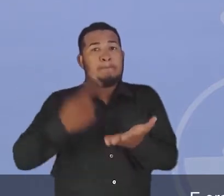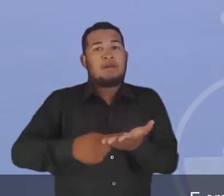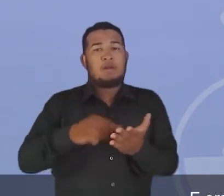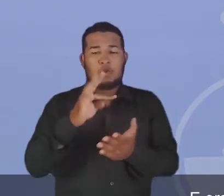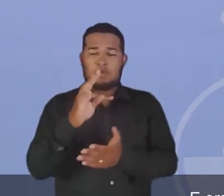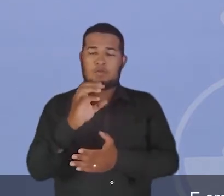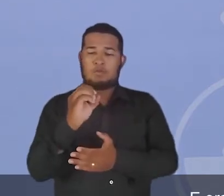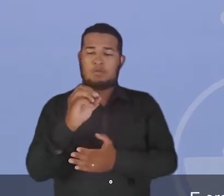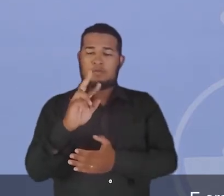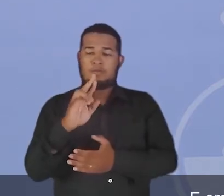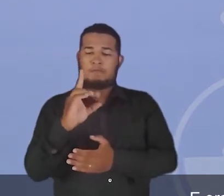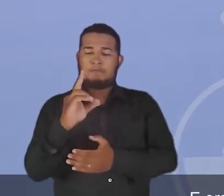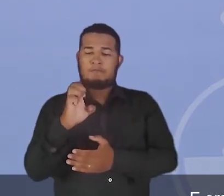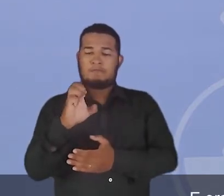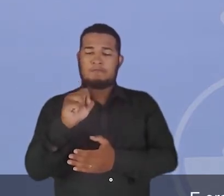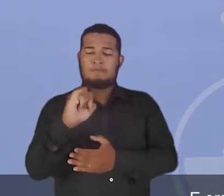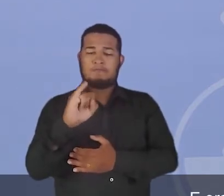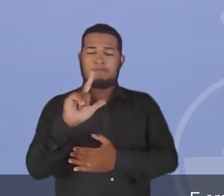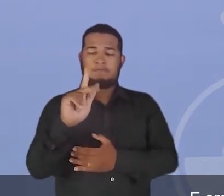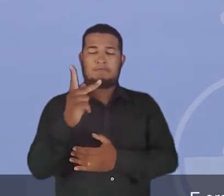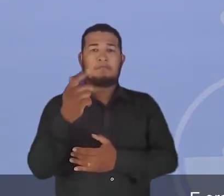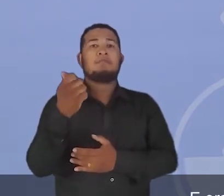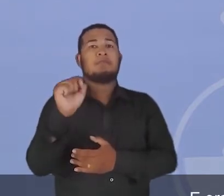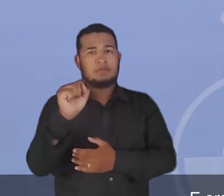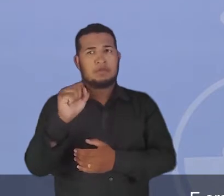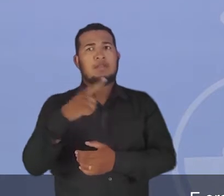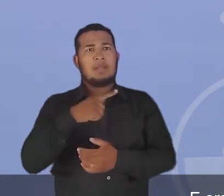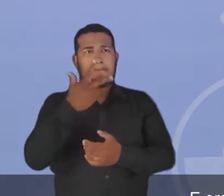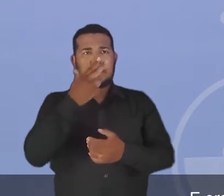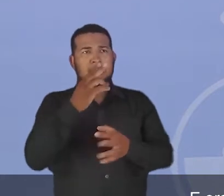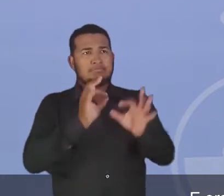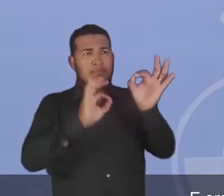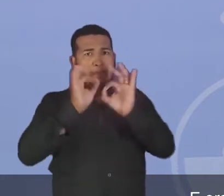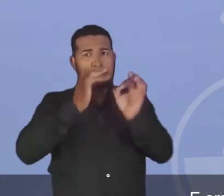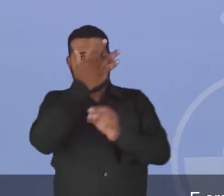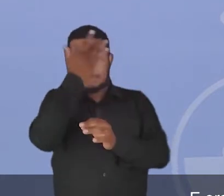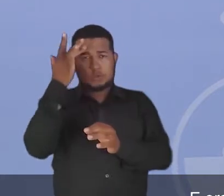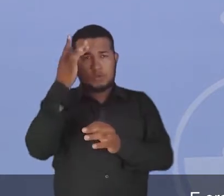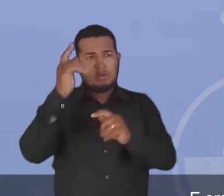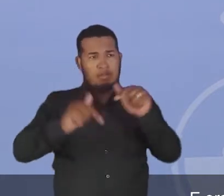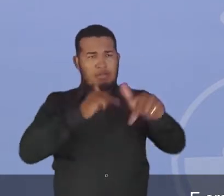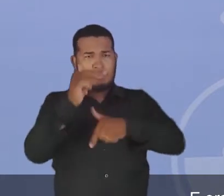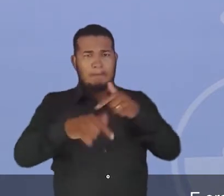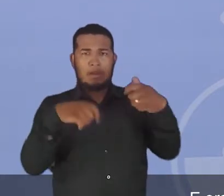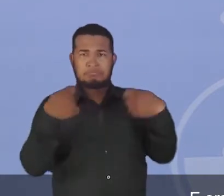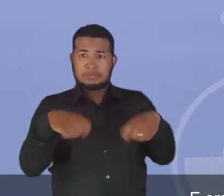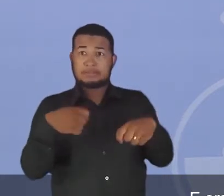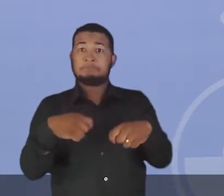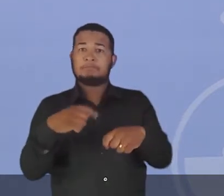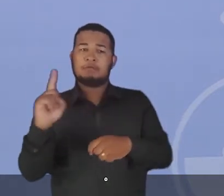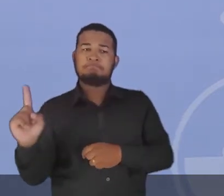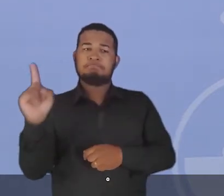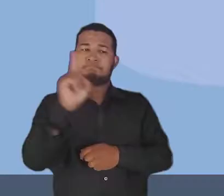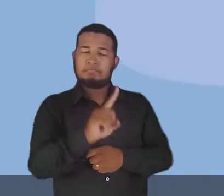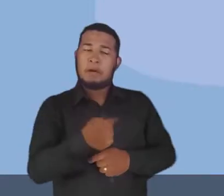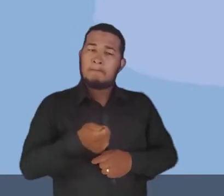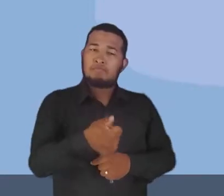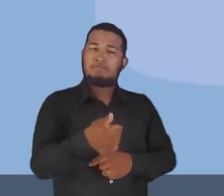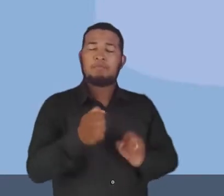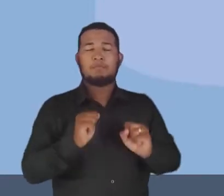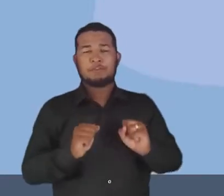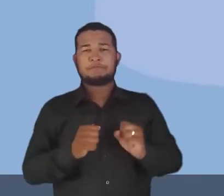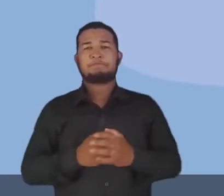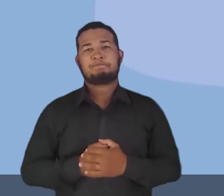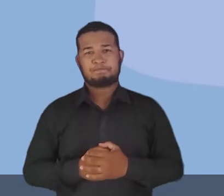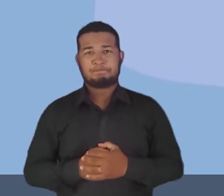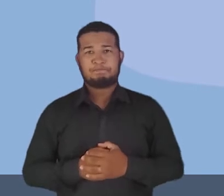era doada a pessoas que tinham as condições necessárias para trabalhar nessas terras. Volta comigo no